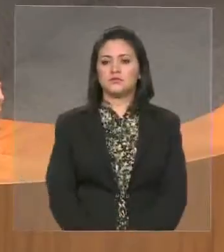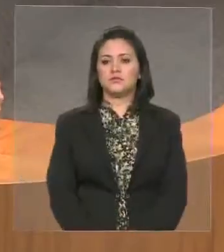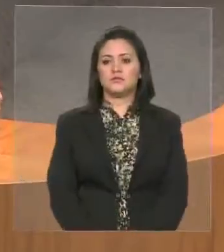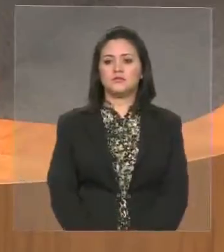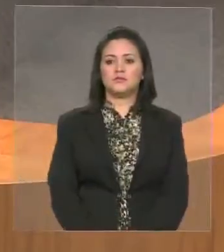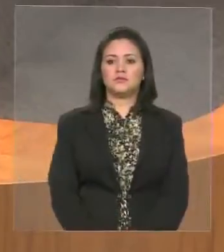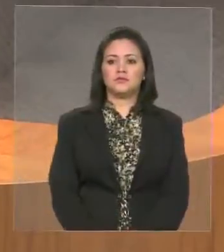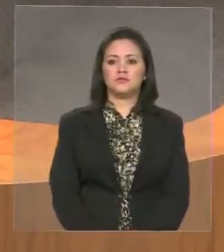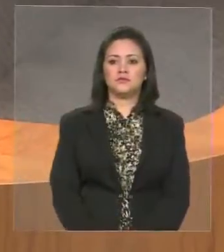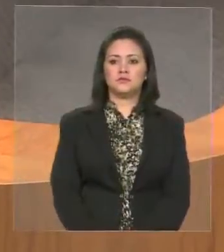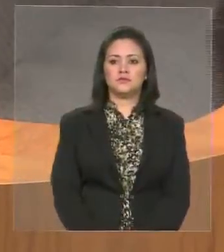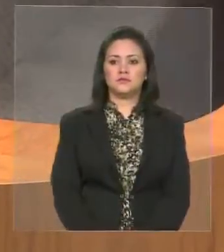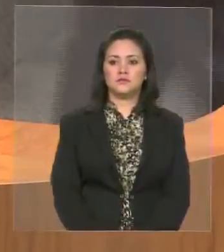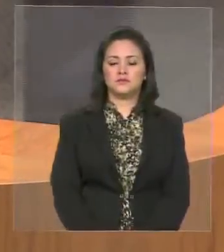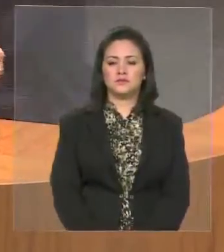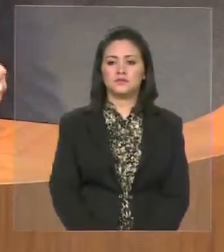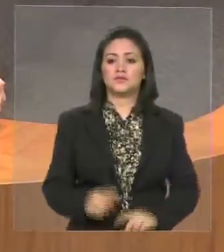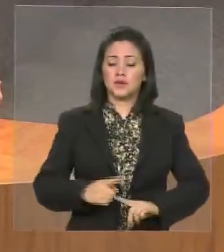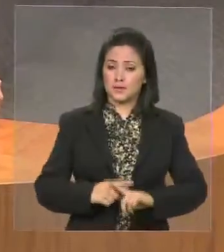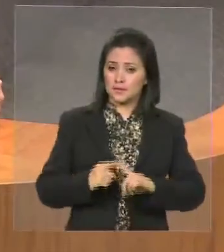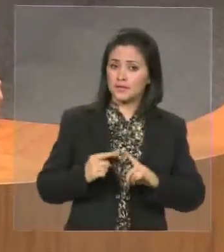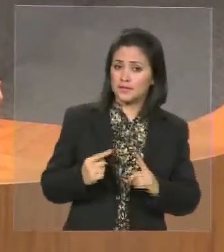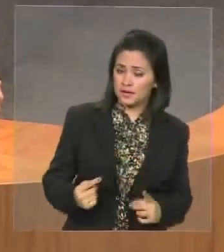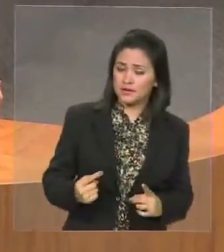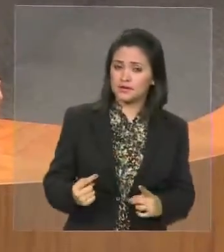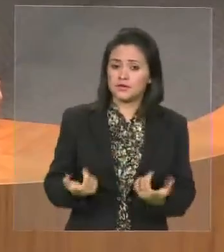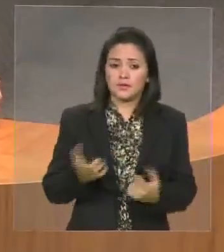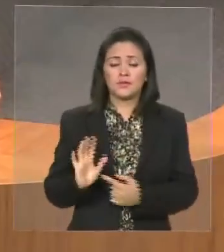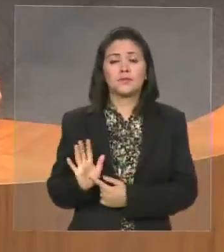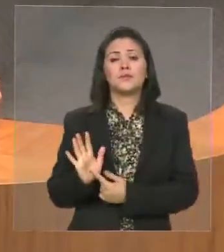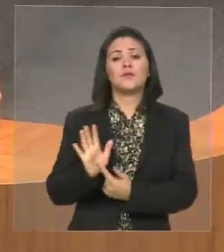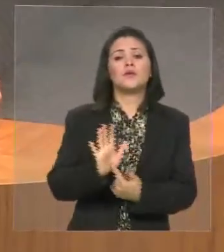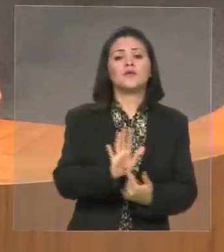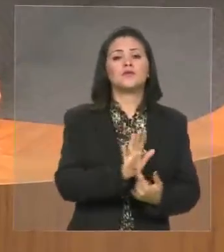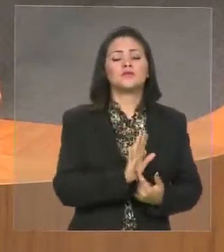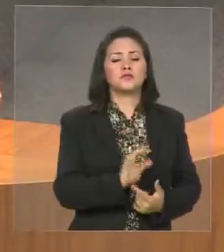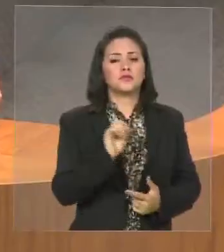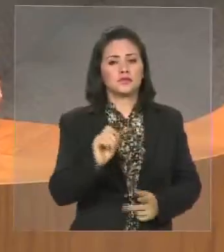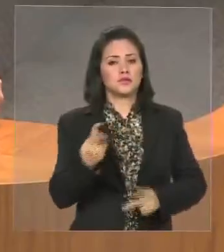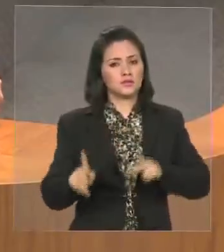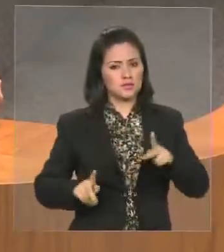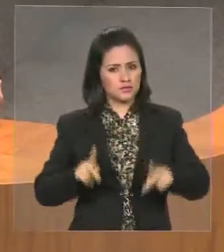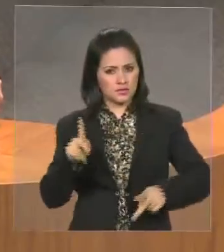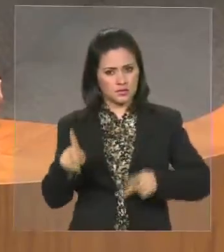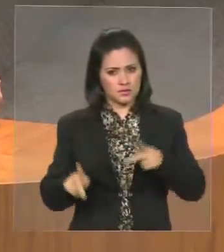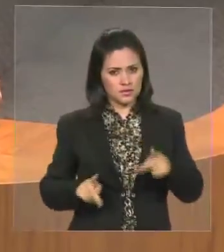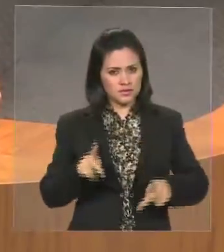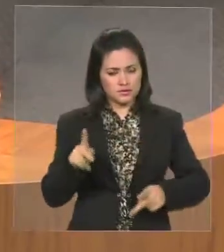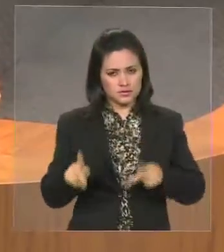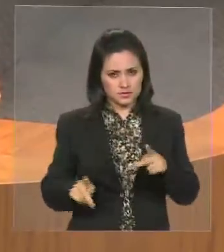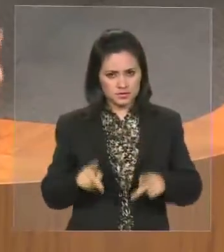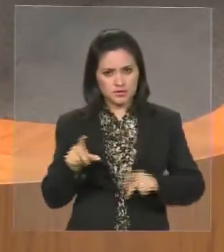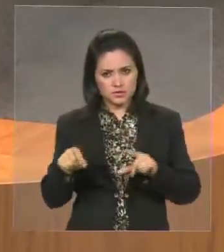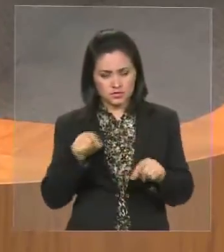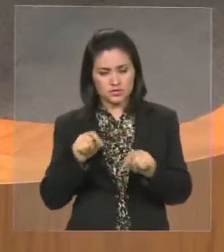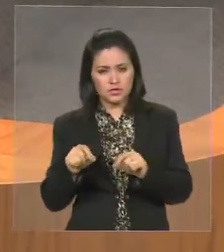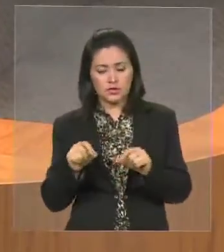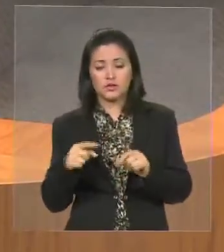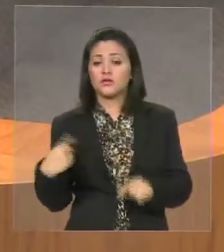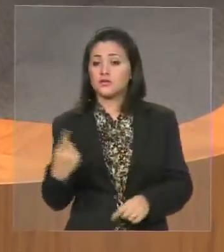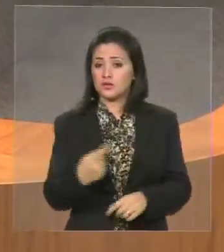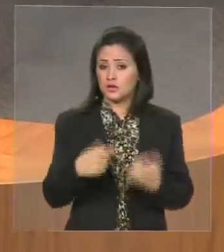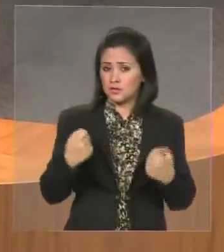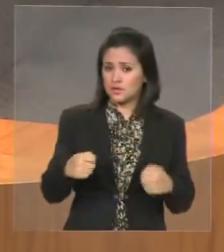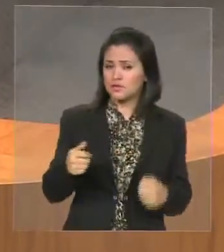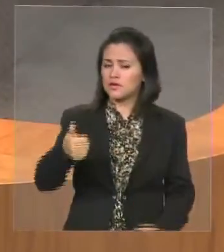mas está aí um exemplo de que o povo, e isso nós temos que fazer uma